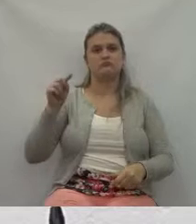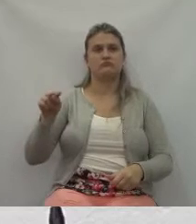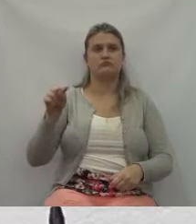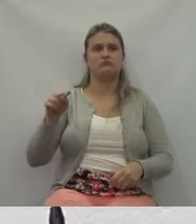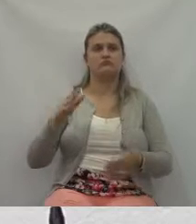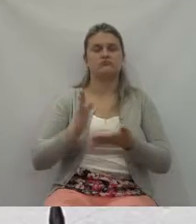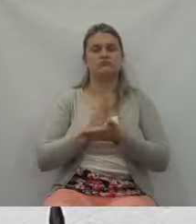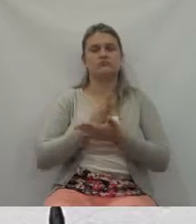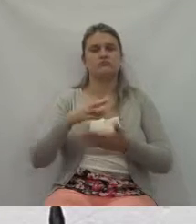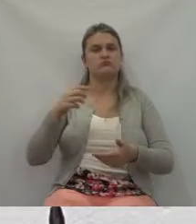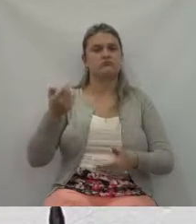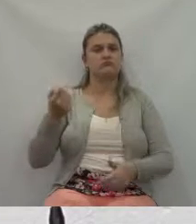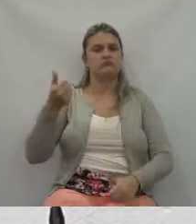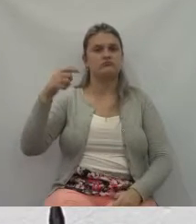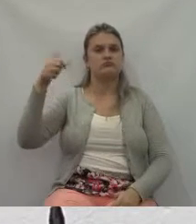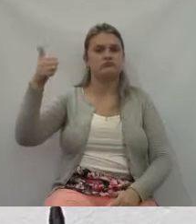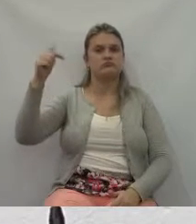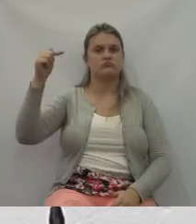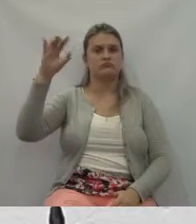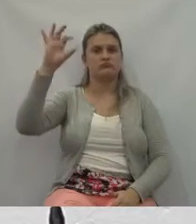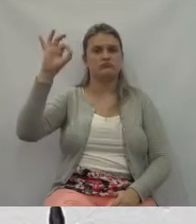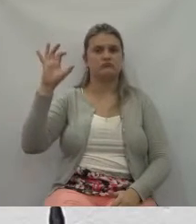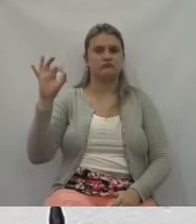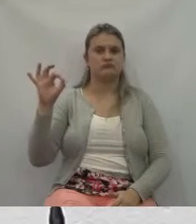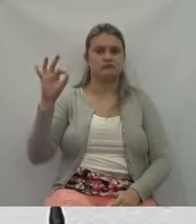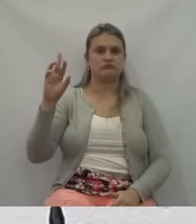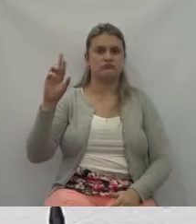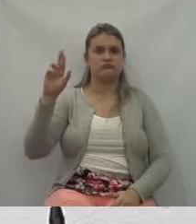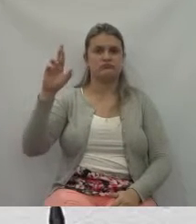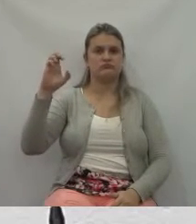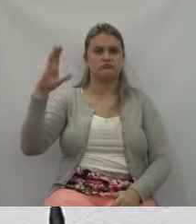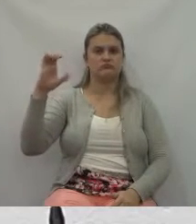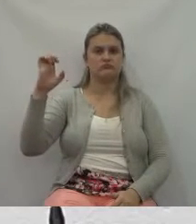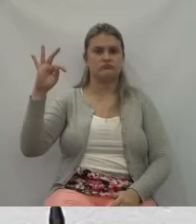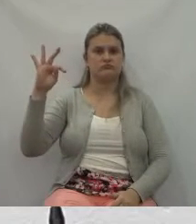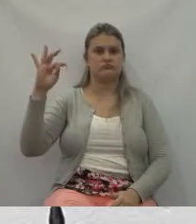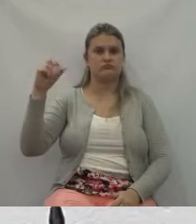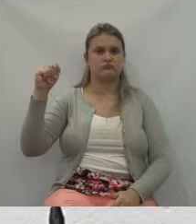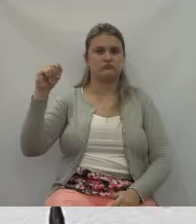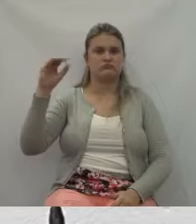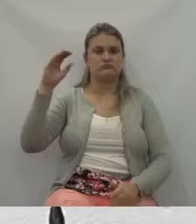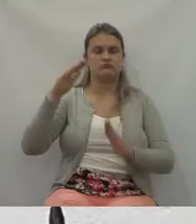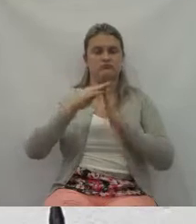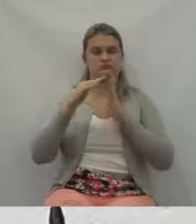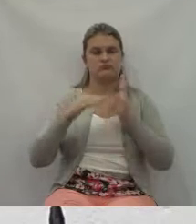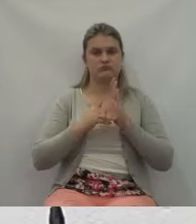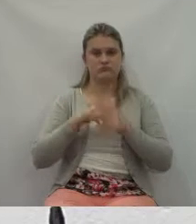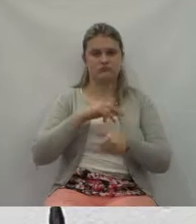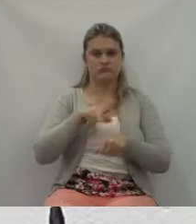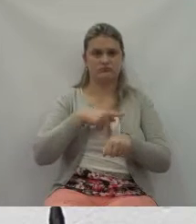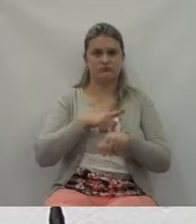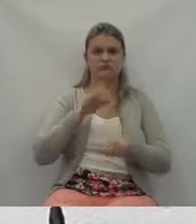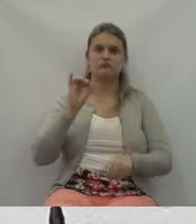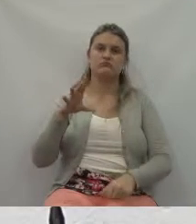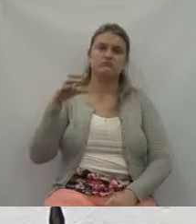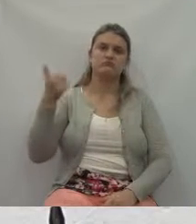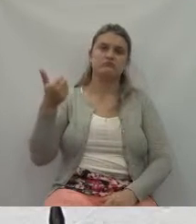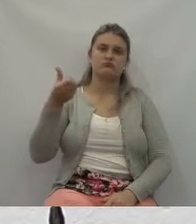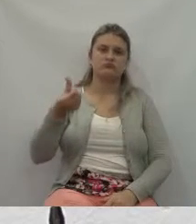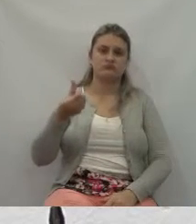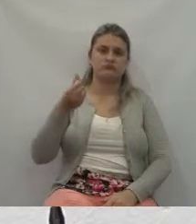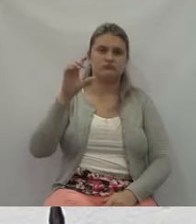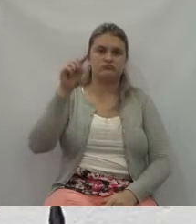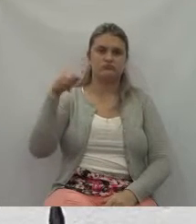da receita total que é arrecadada no país, apenas 16,5% ficam nos municípios. Então, nós temos